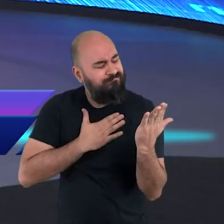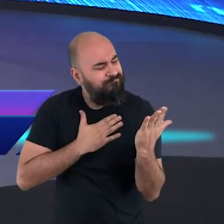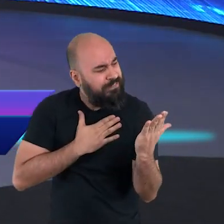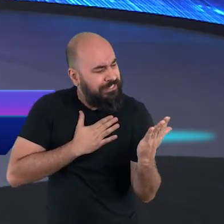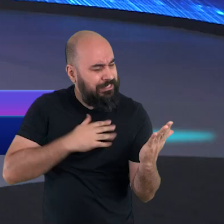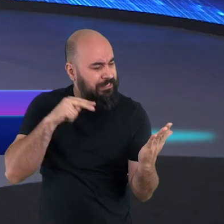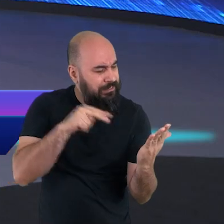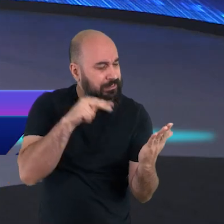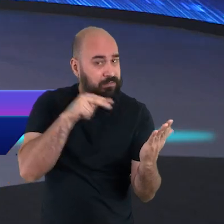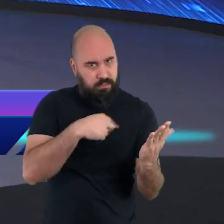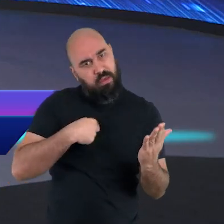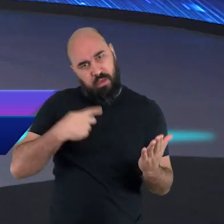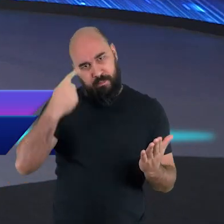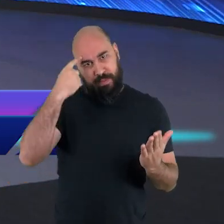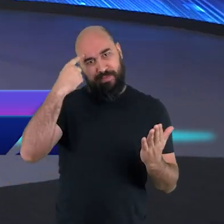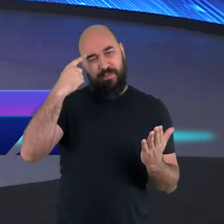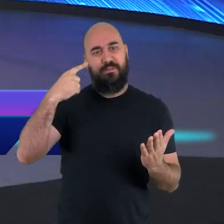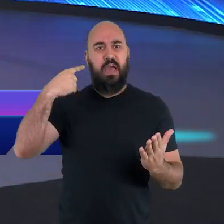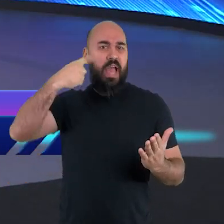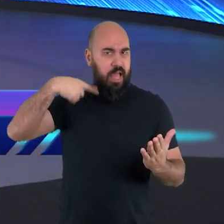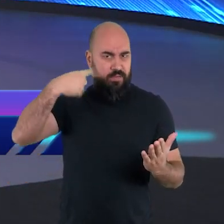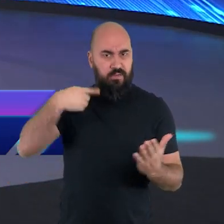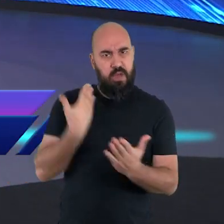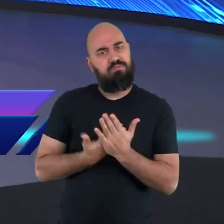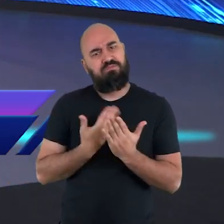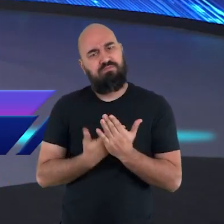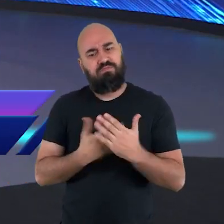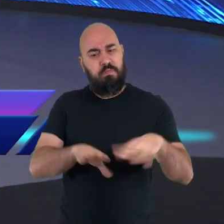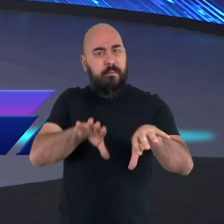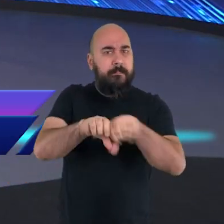para preparar-me para seguir essa carreira jurídica.